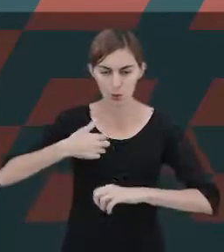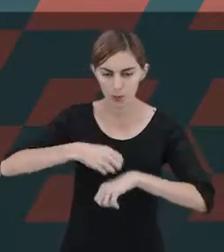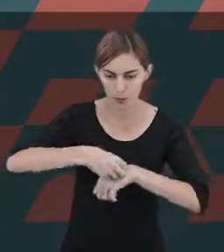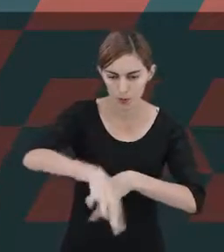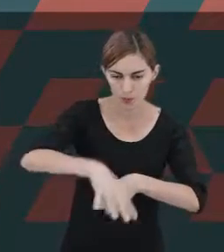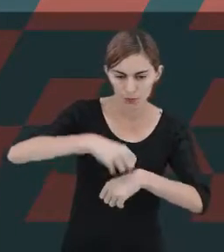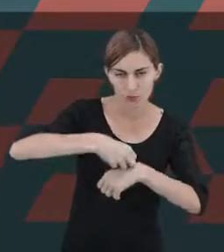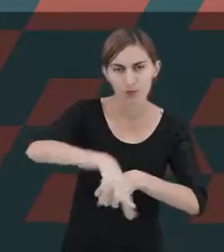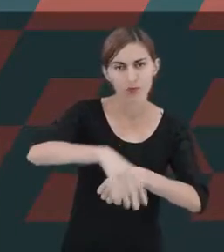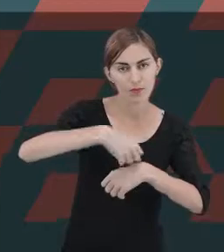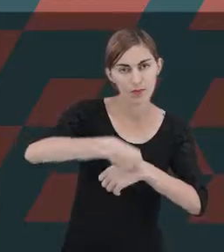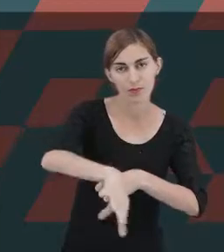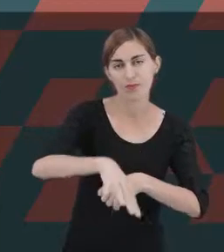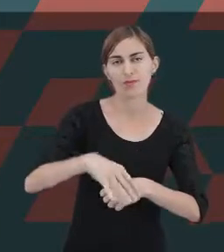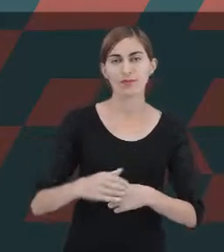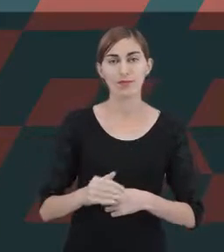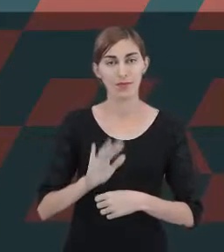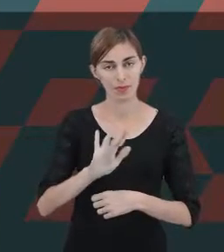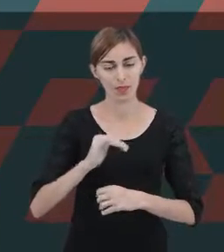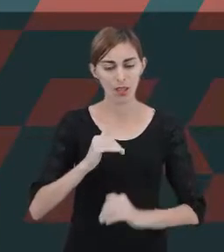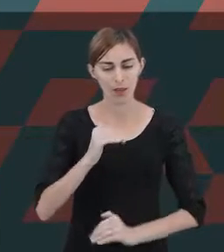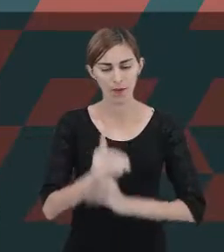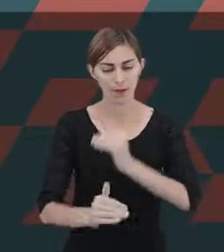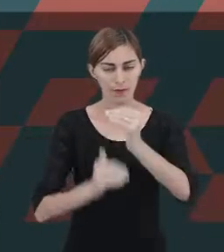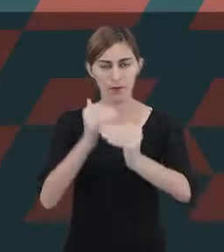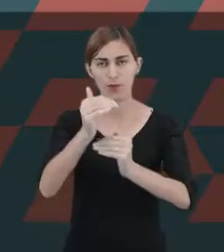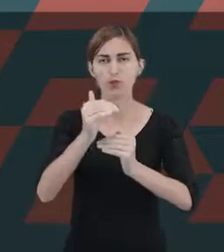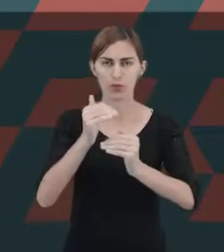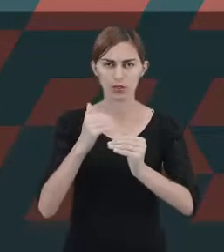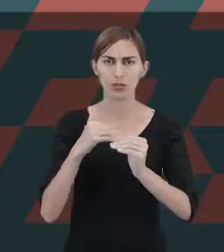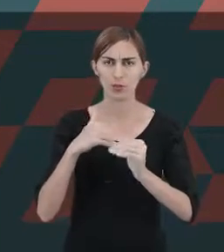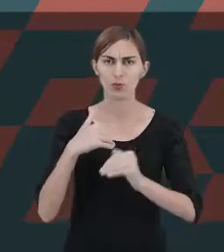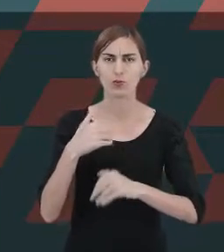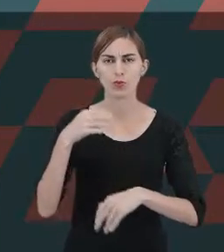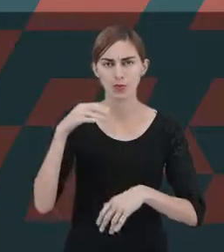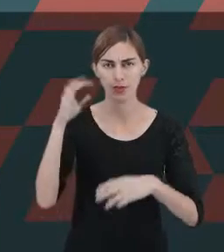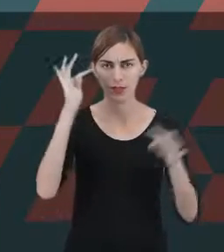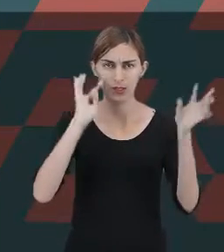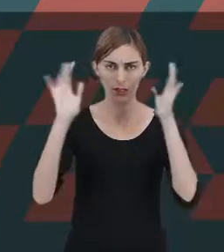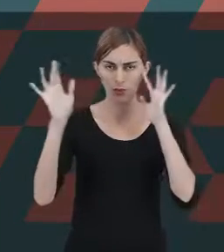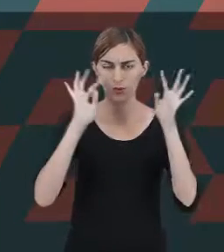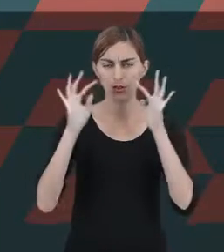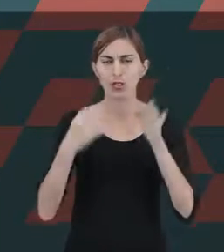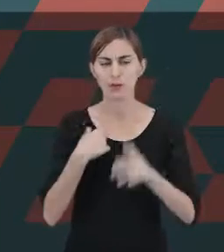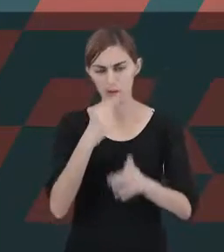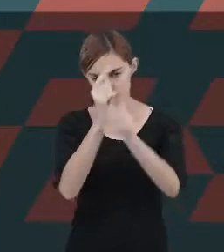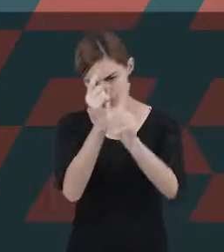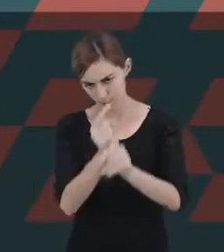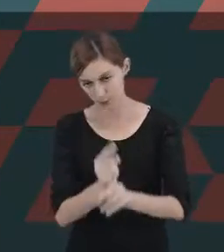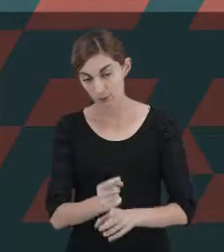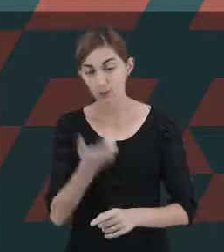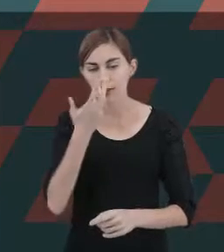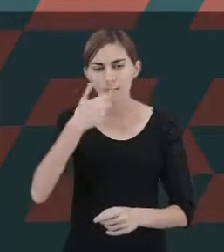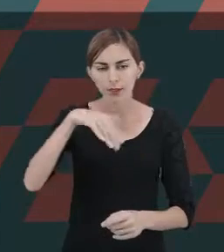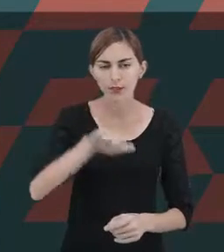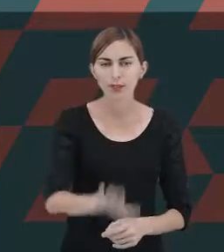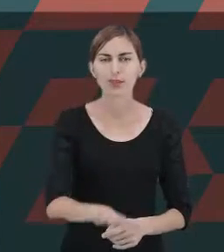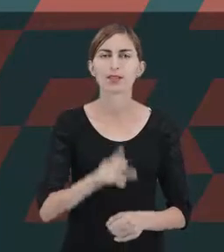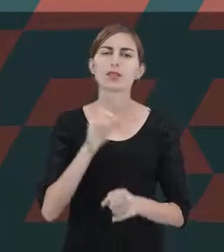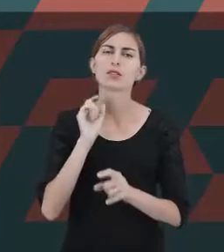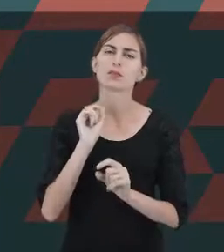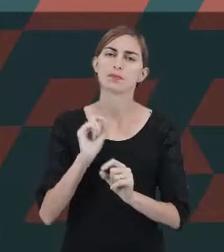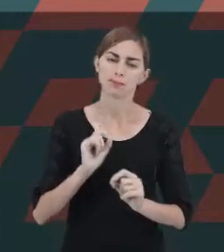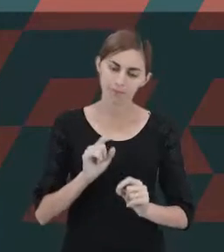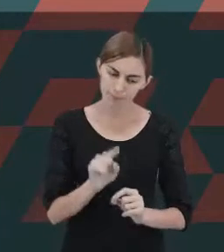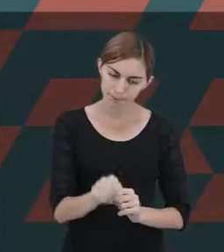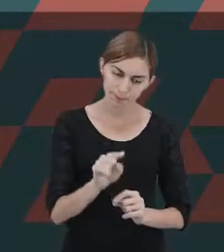Com a evolução desses processos teóricos, nós identificamos que a criança ela passa